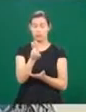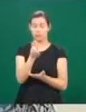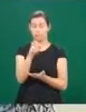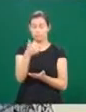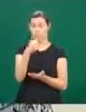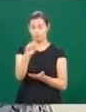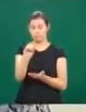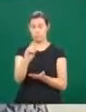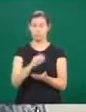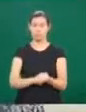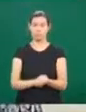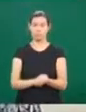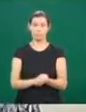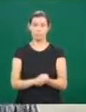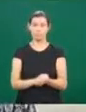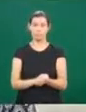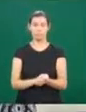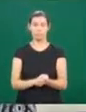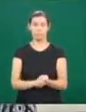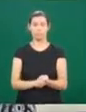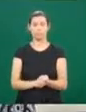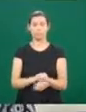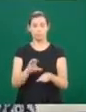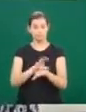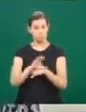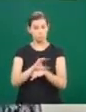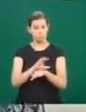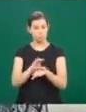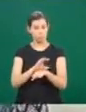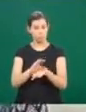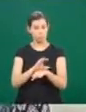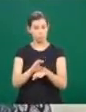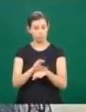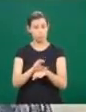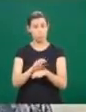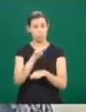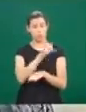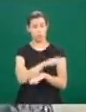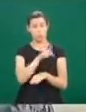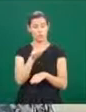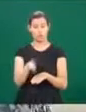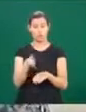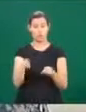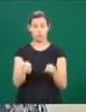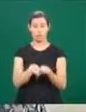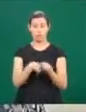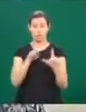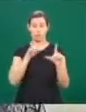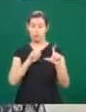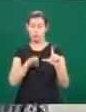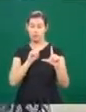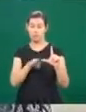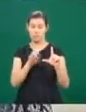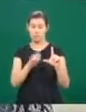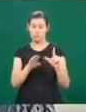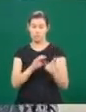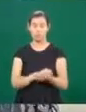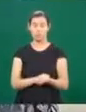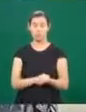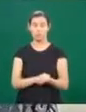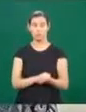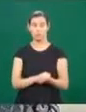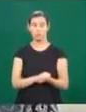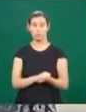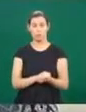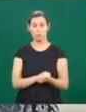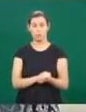pela Divisão de Formação Docente e pela Divisão de Licenciaturas, que fica da Prograt. E ele